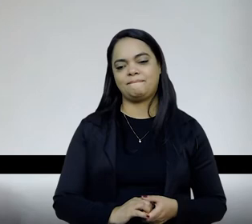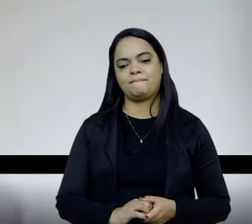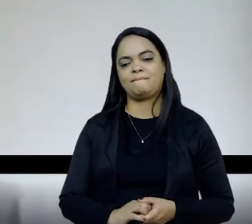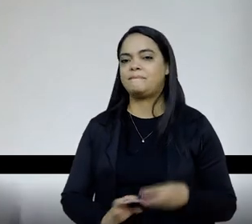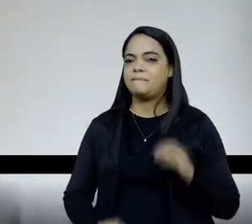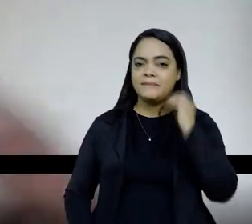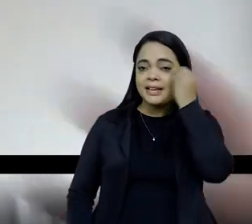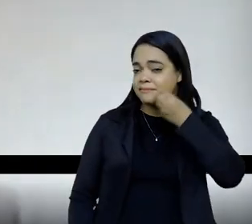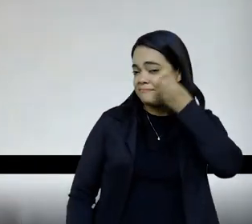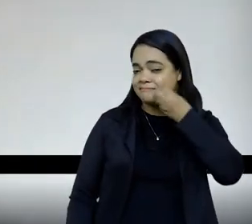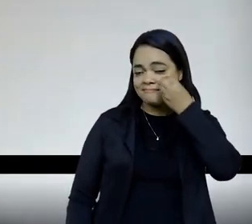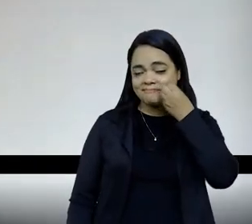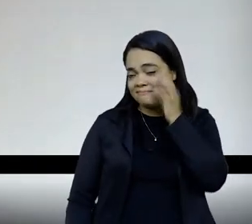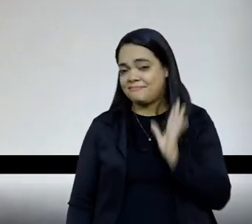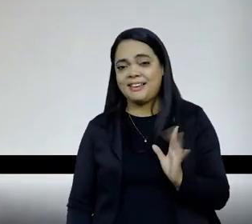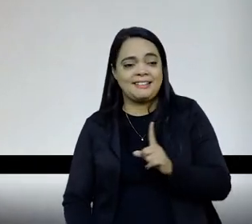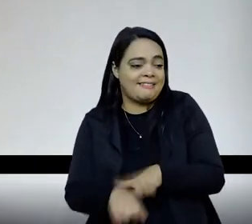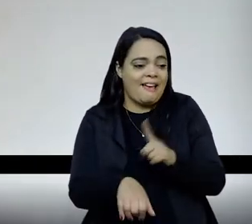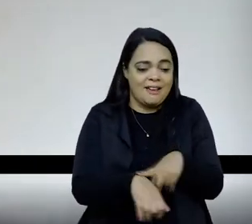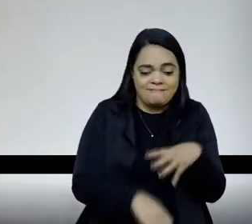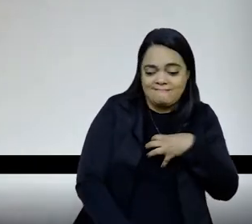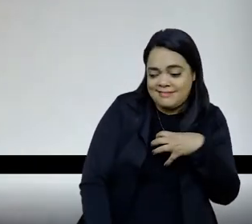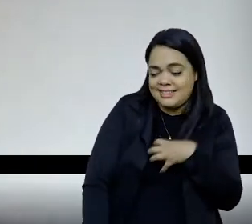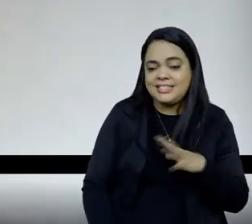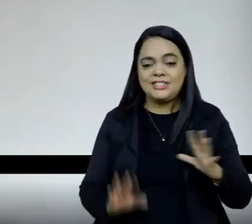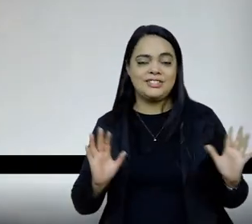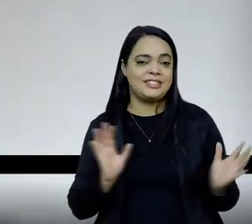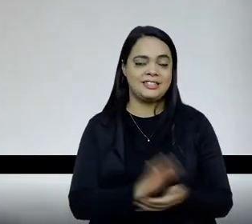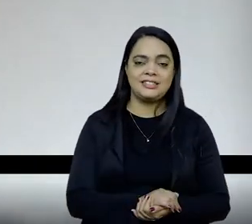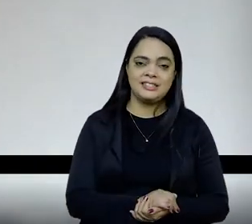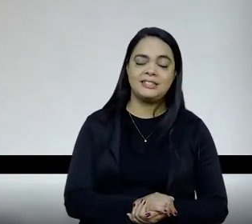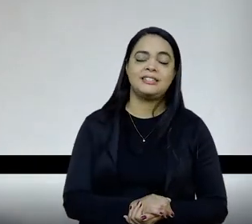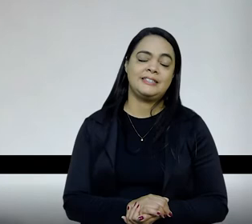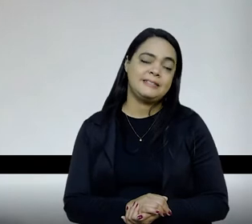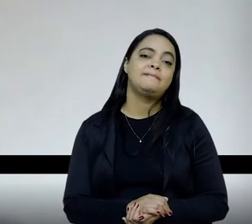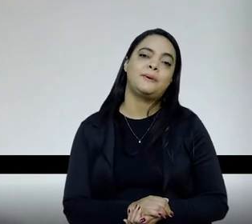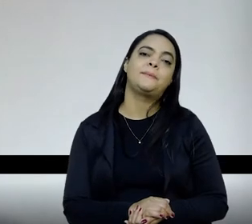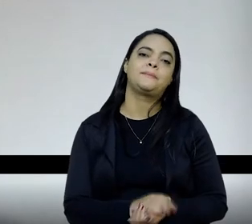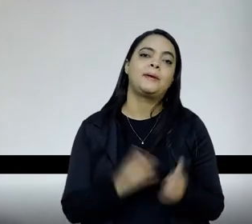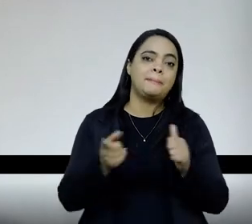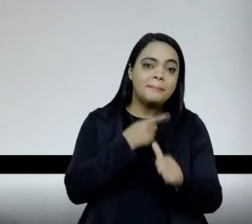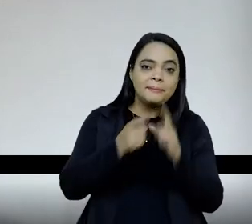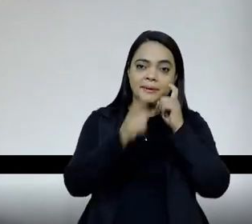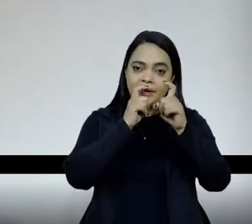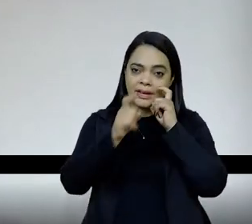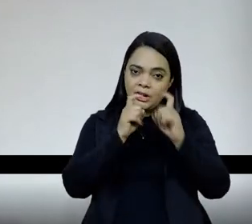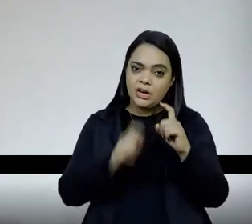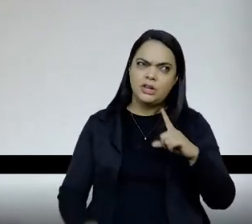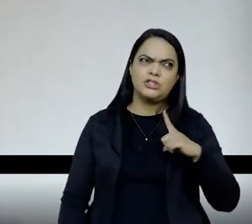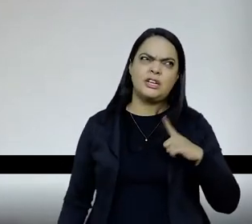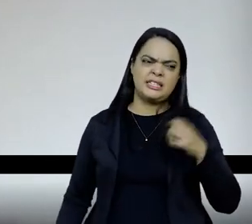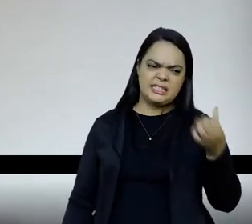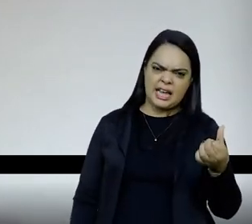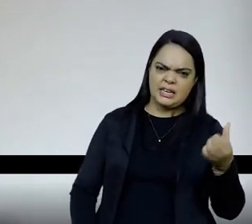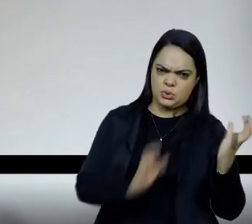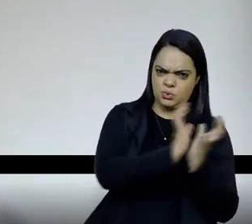na experiência mesmo, intuitivo e tudo, tanto que no primeiro, no primeiro reunião a gente tinha seis GTs, na segunda